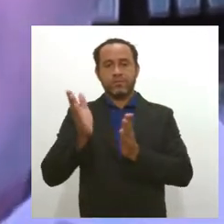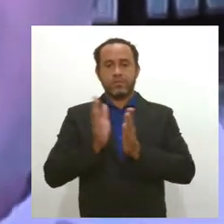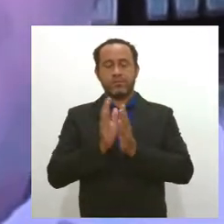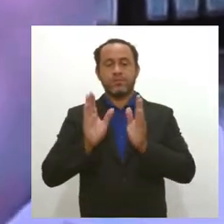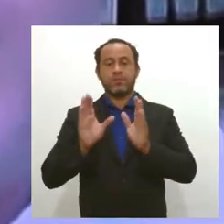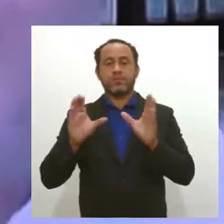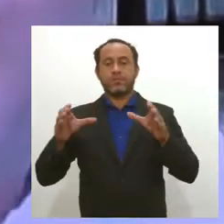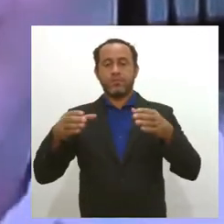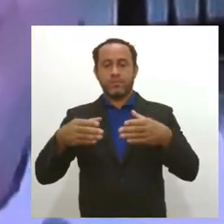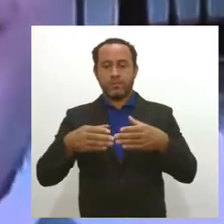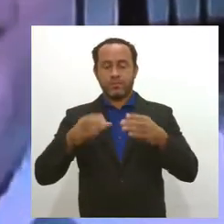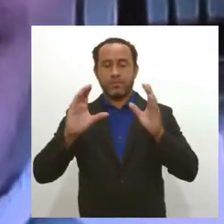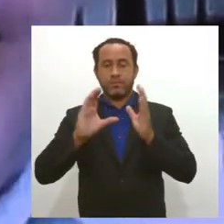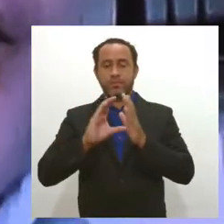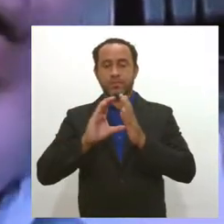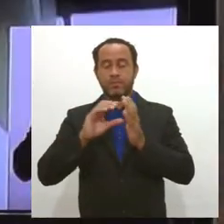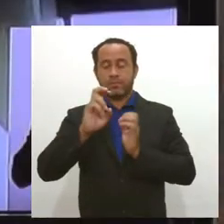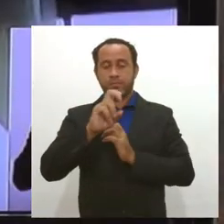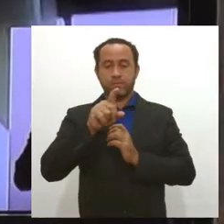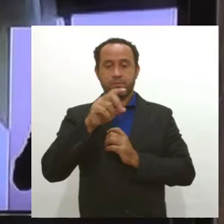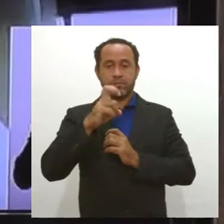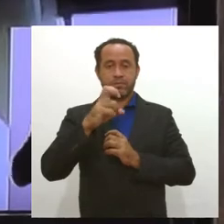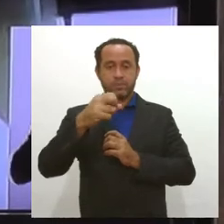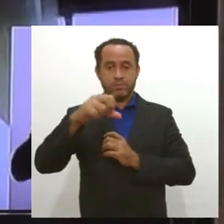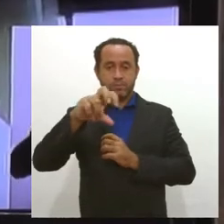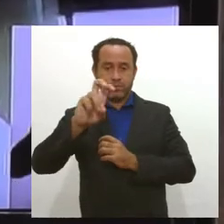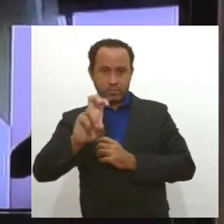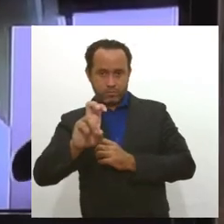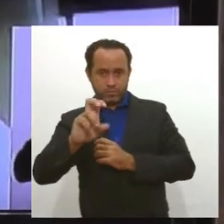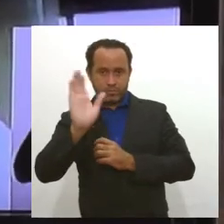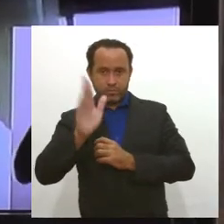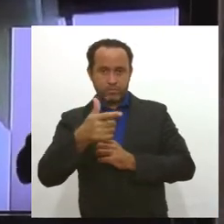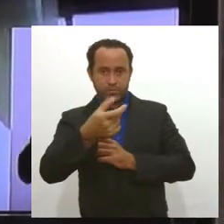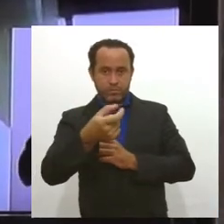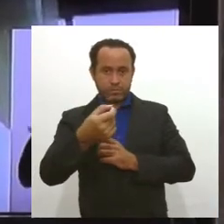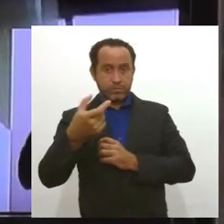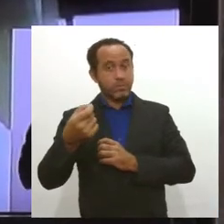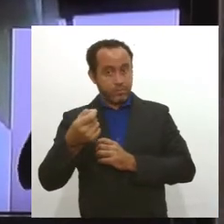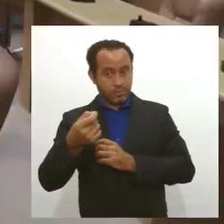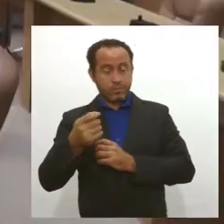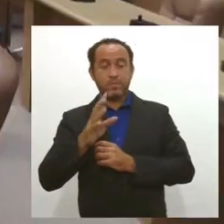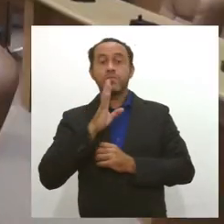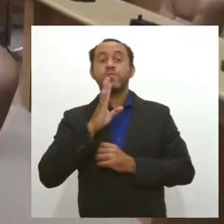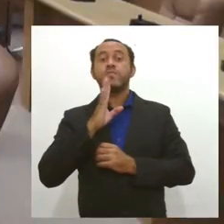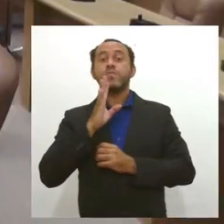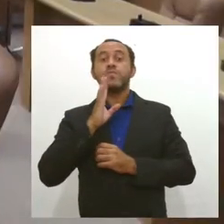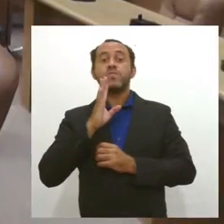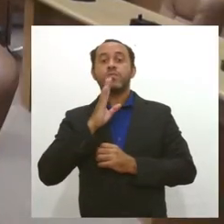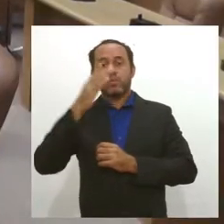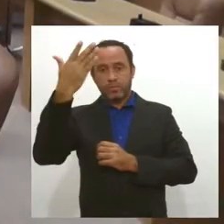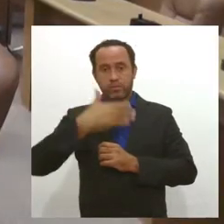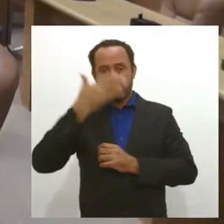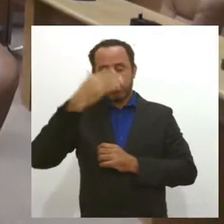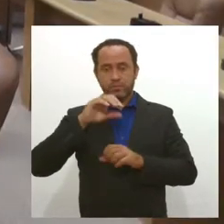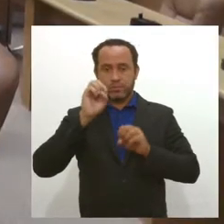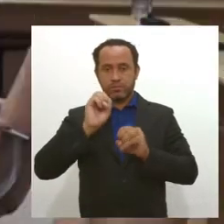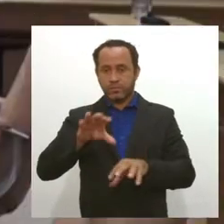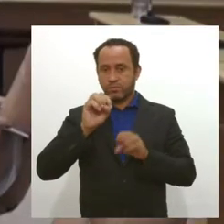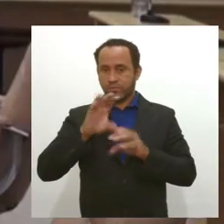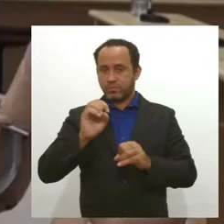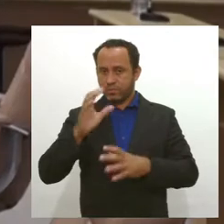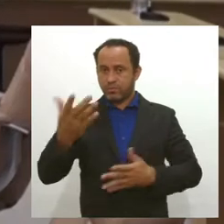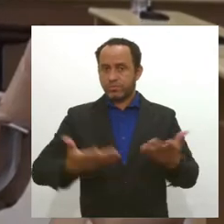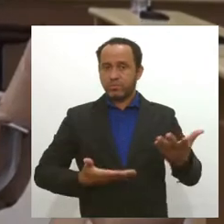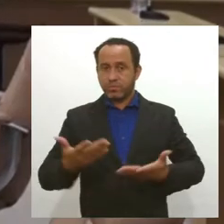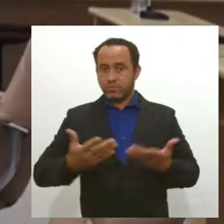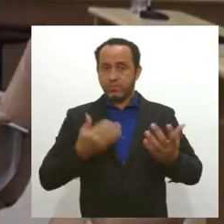do Projeto de Lei nº.595, barra 2020, que reconhece o formato presencial da educação como serviço